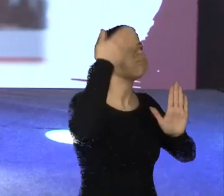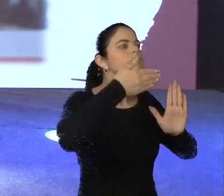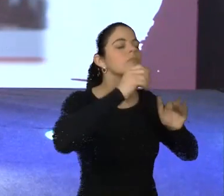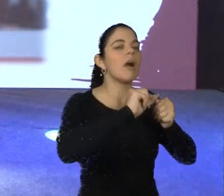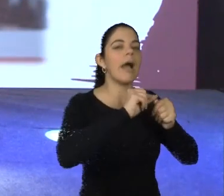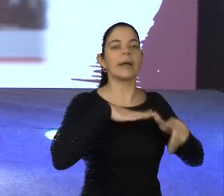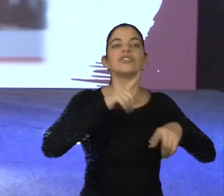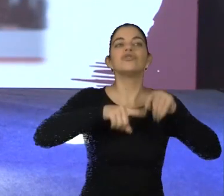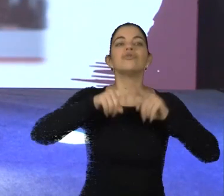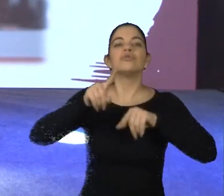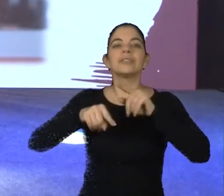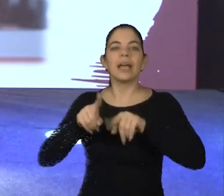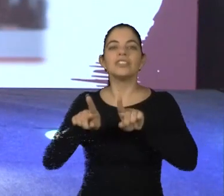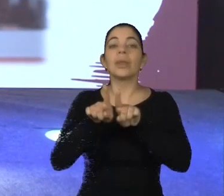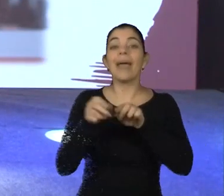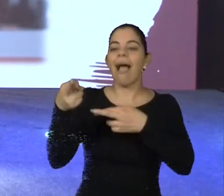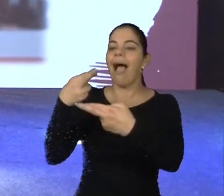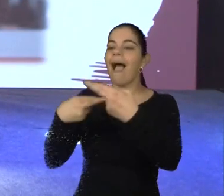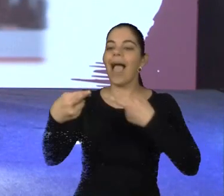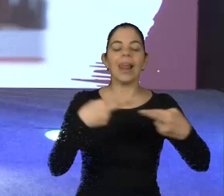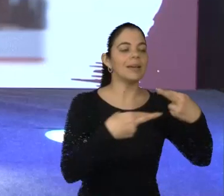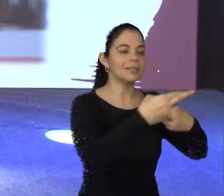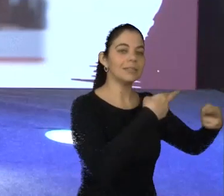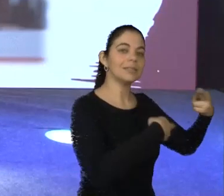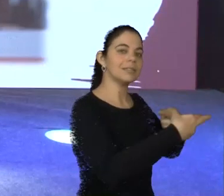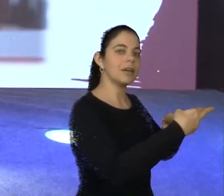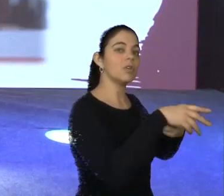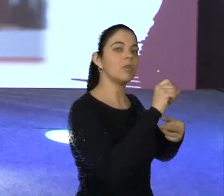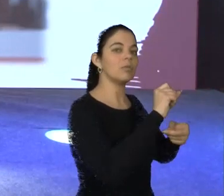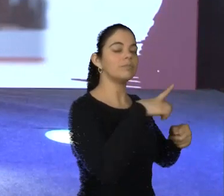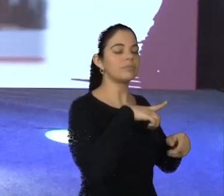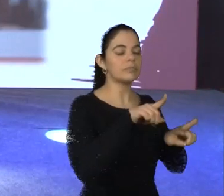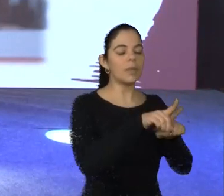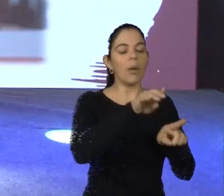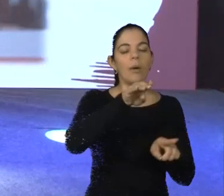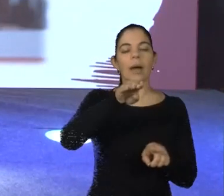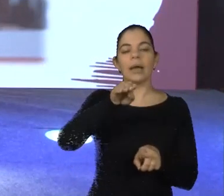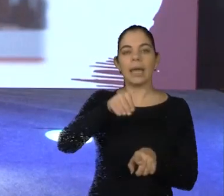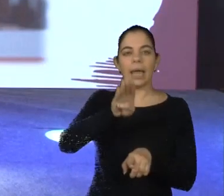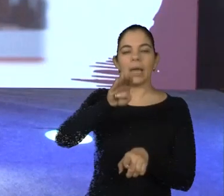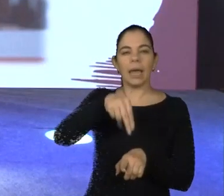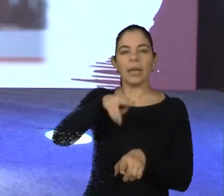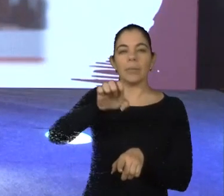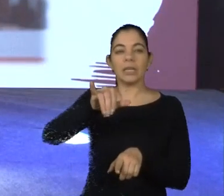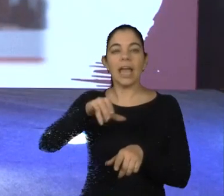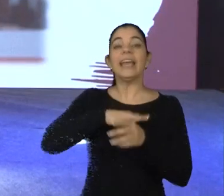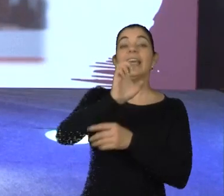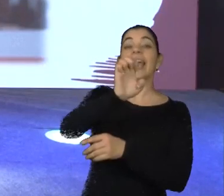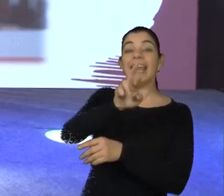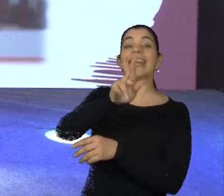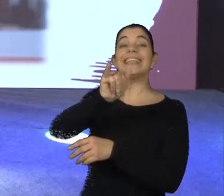física regular, existe a liberação de substâncias, como, por exemplo, o BNDF, e como, por exemplo, uma outra, chamada irisina,